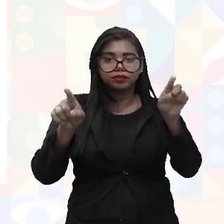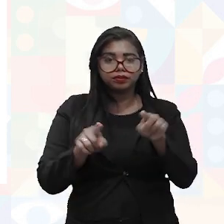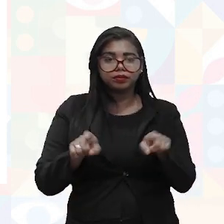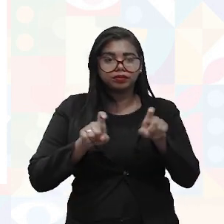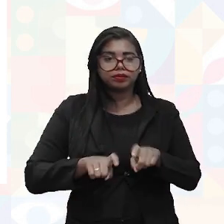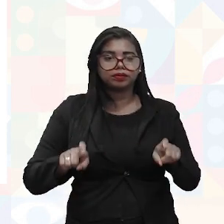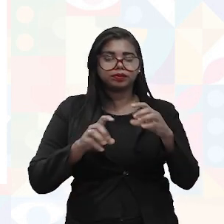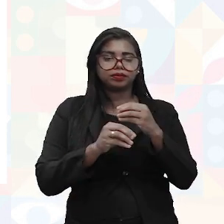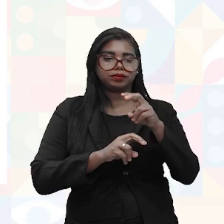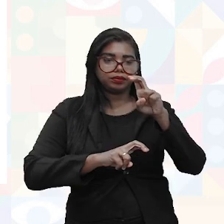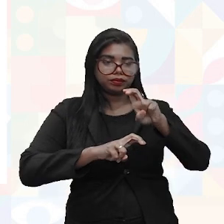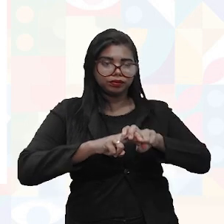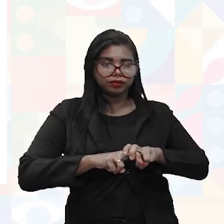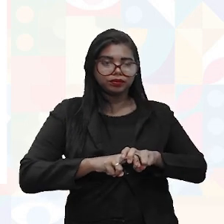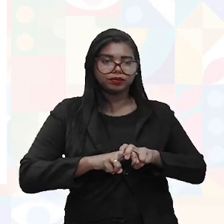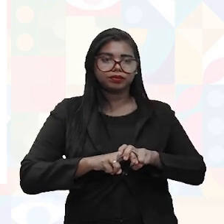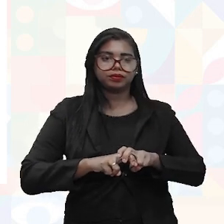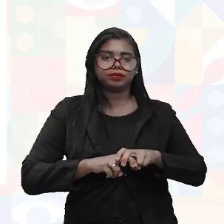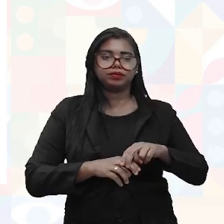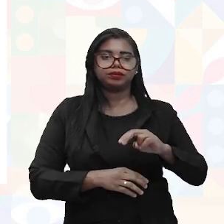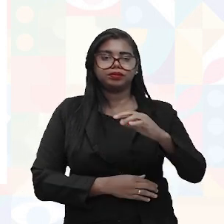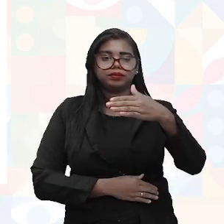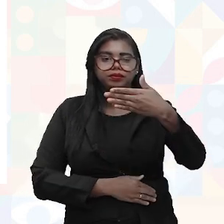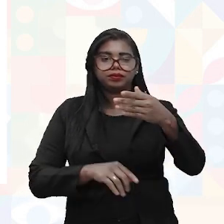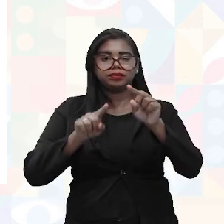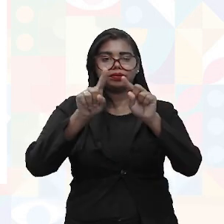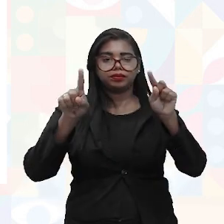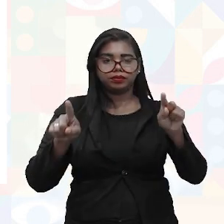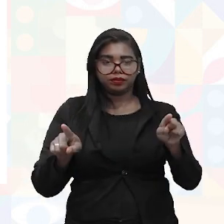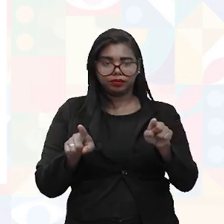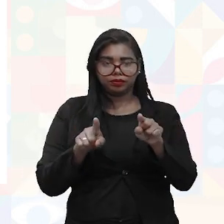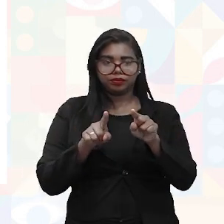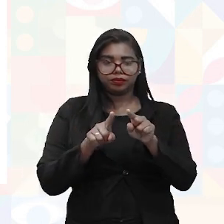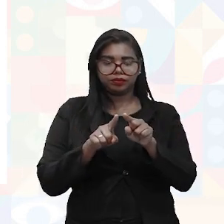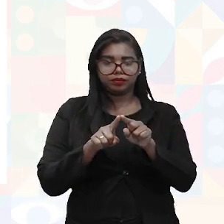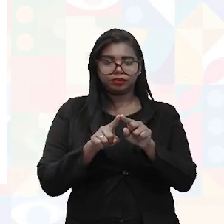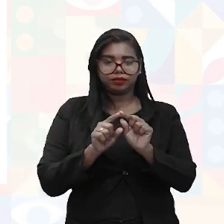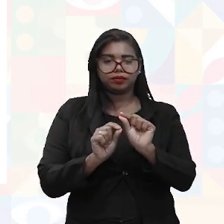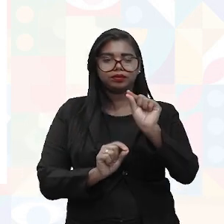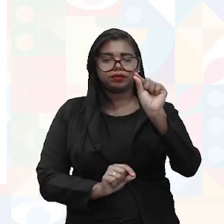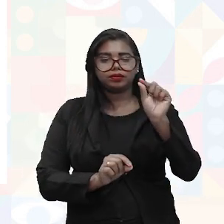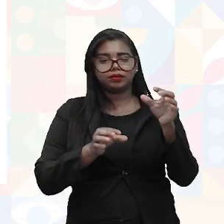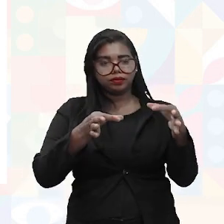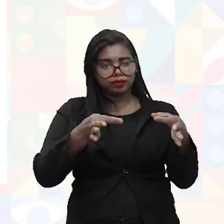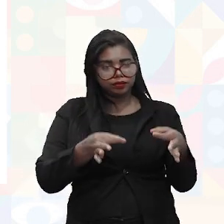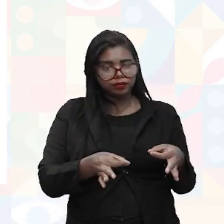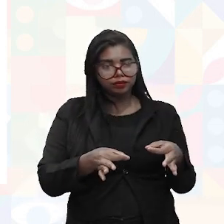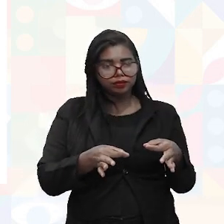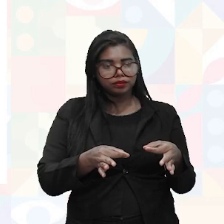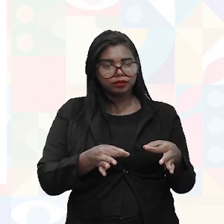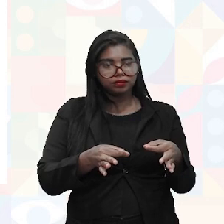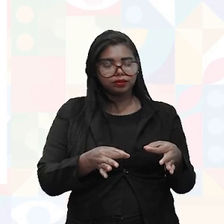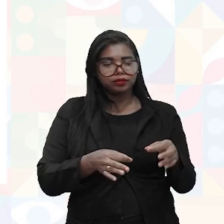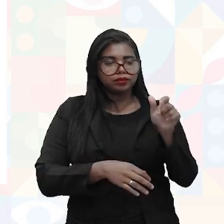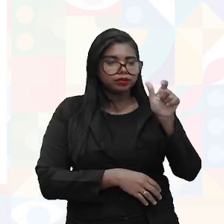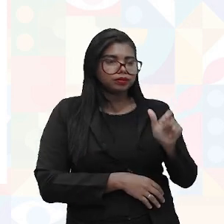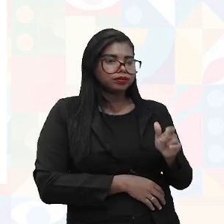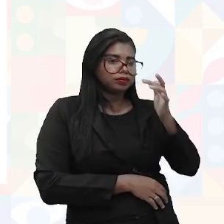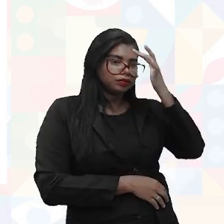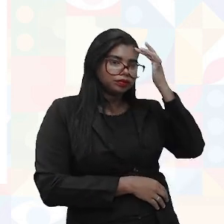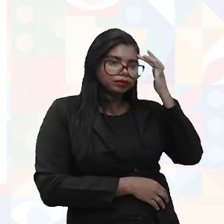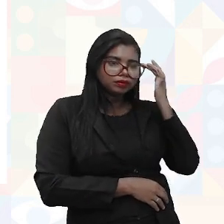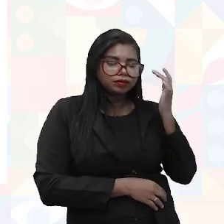com a altura do assento. Então, está lá o monitor, precisa estar em uma altura correta ao trabalhador, que pode variar de